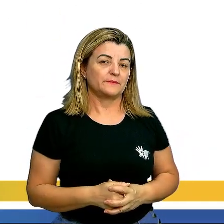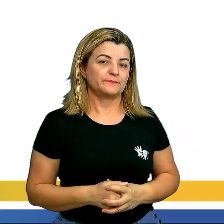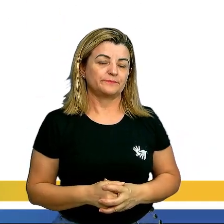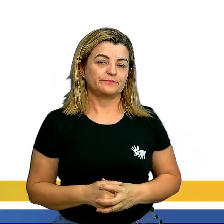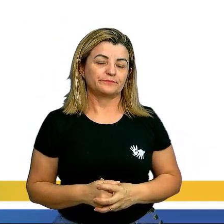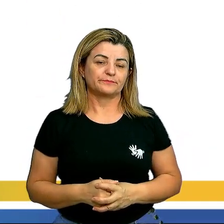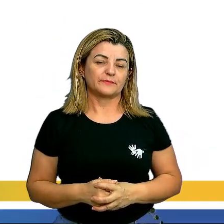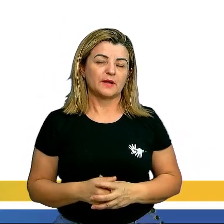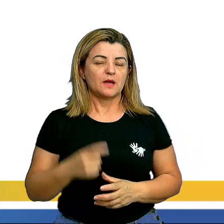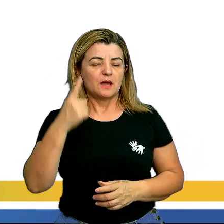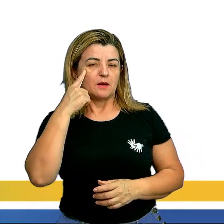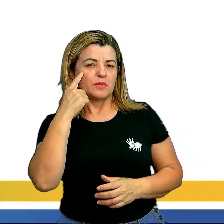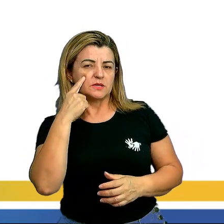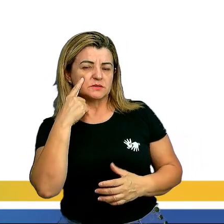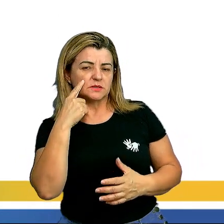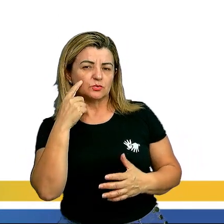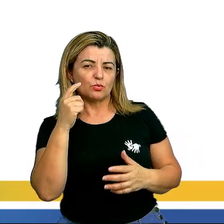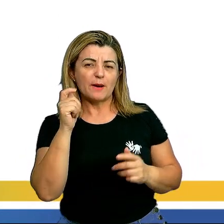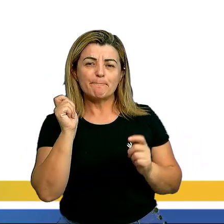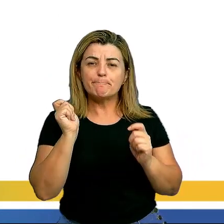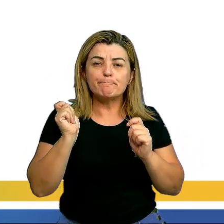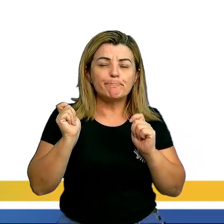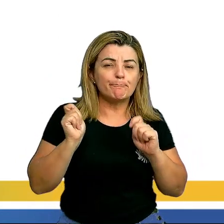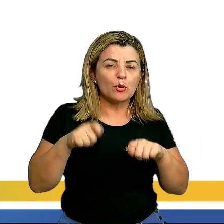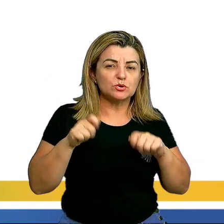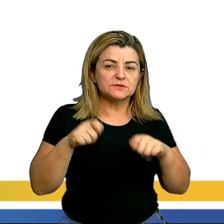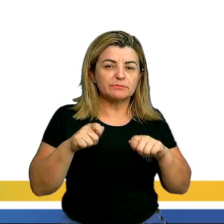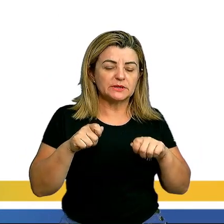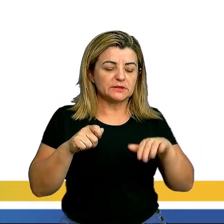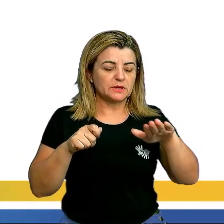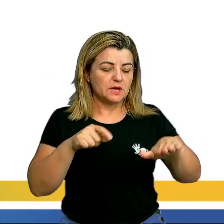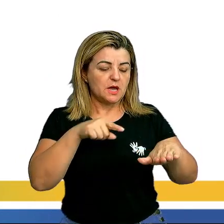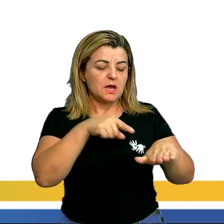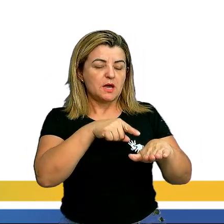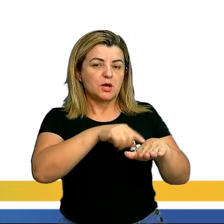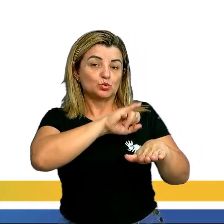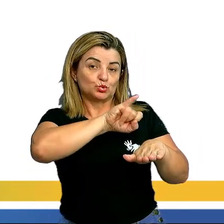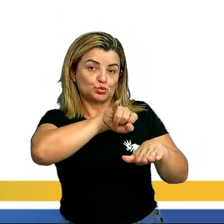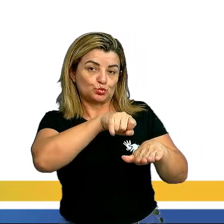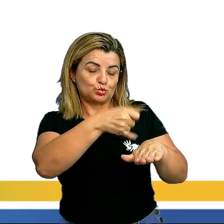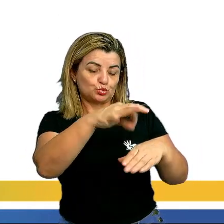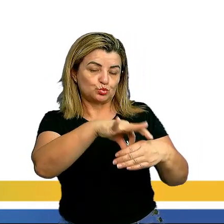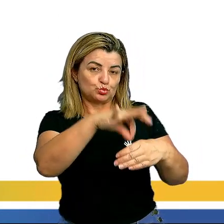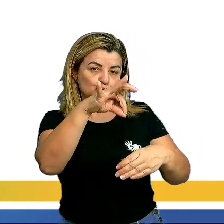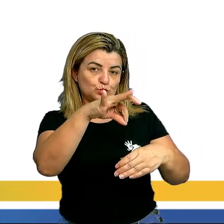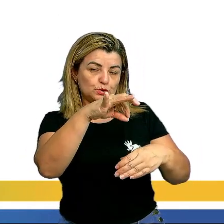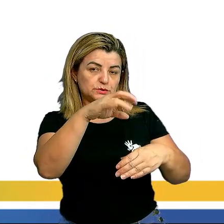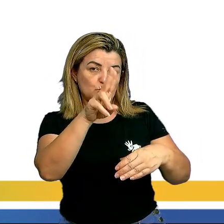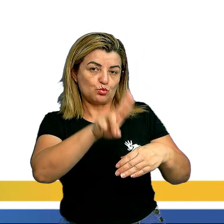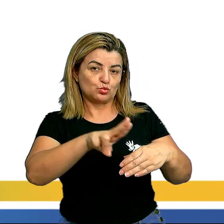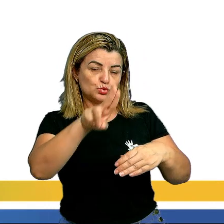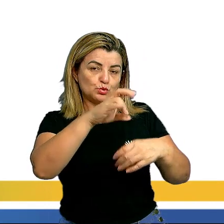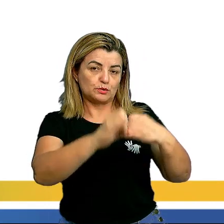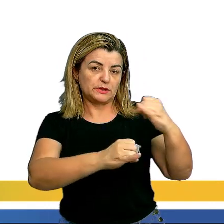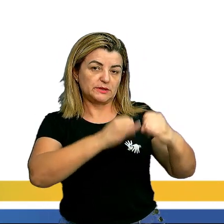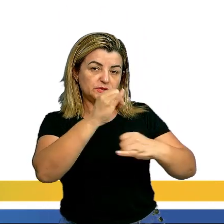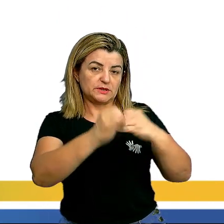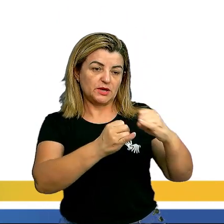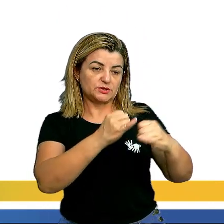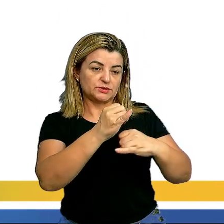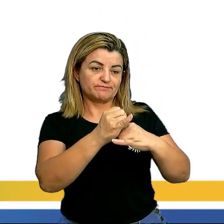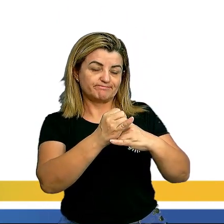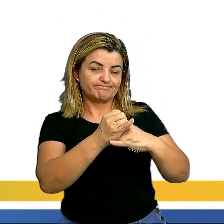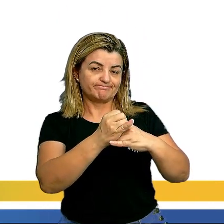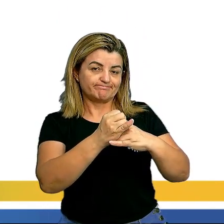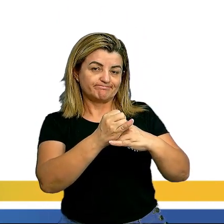Análogamente, a probabilidade de um japonês sorteado ser internauta é dada por...